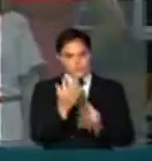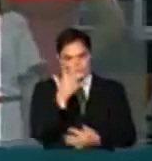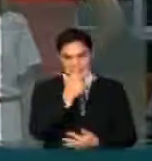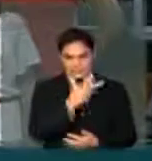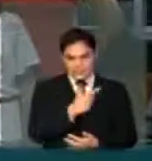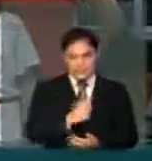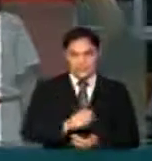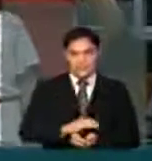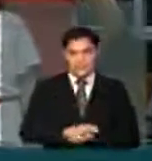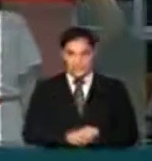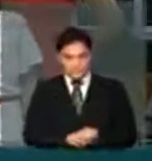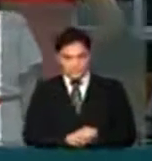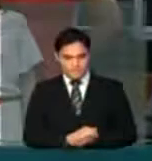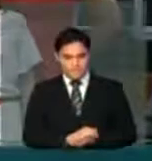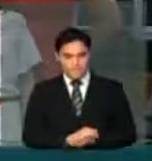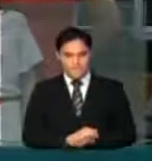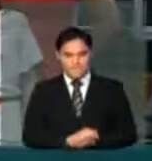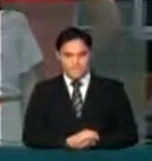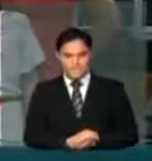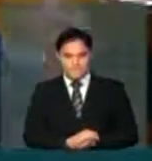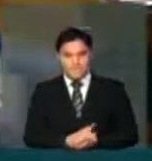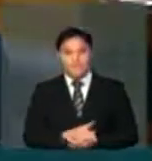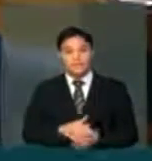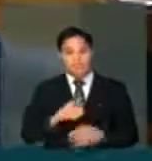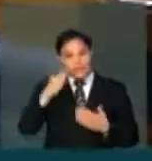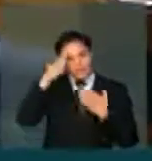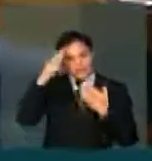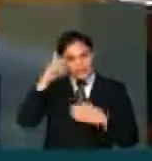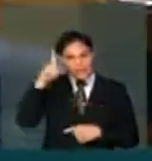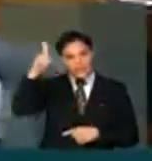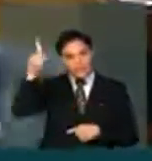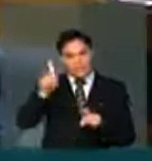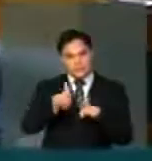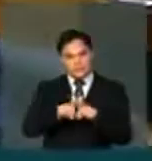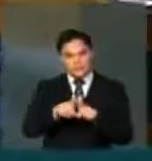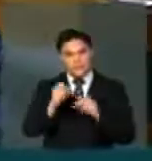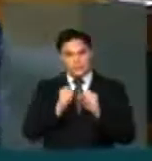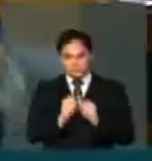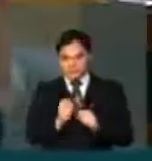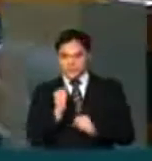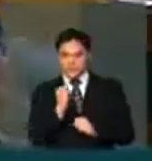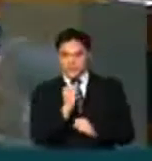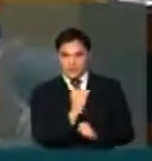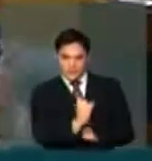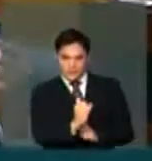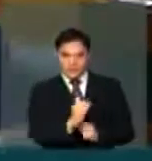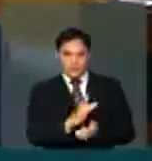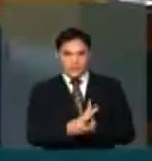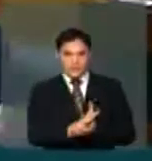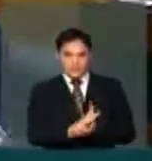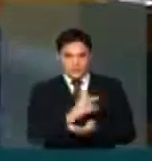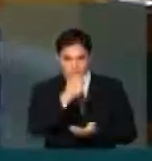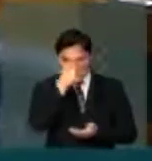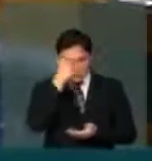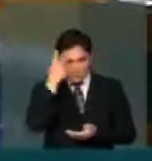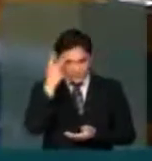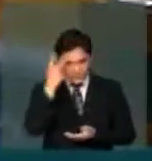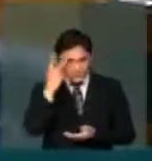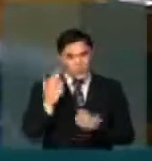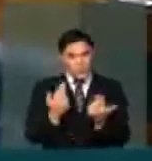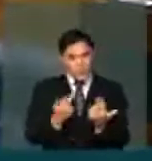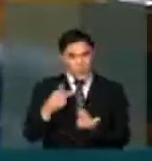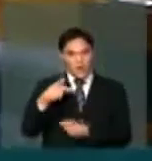muito feliz de saudá-lo e de agradecer a Deus. E poder dizer que você, como apóstolo